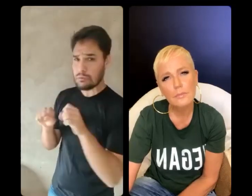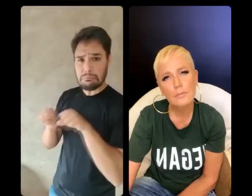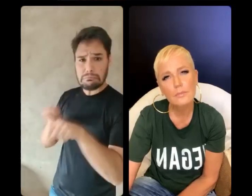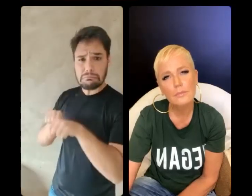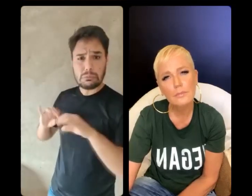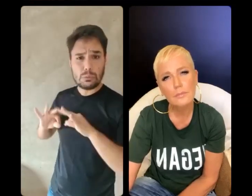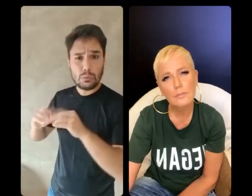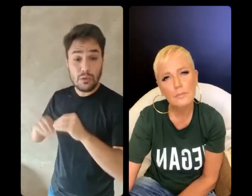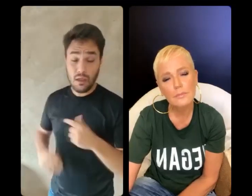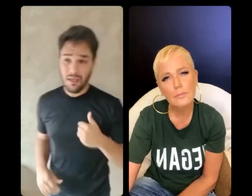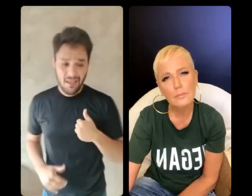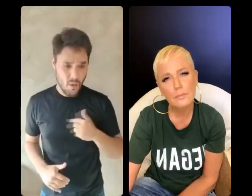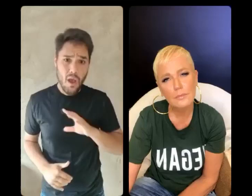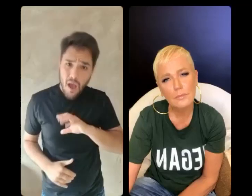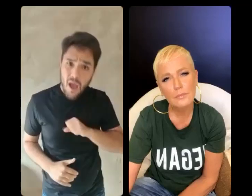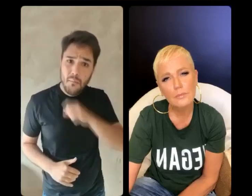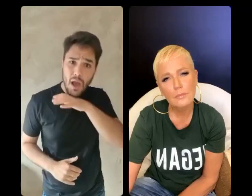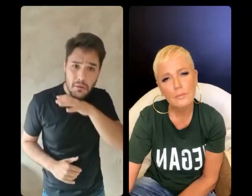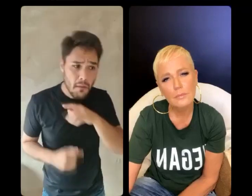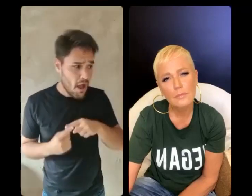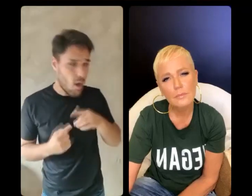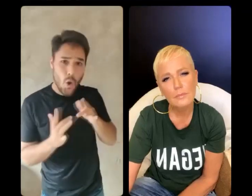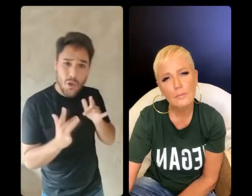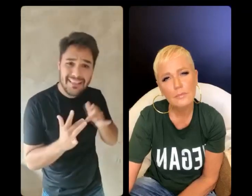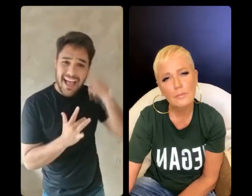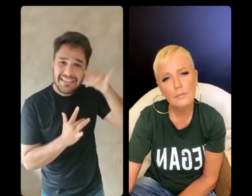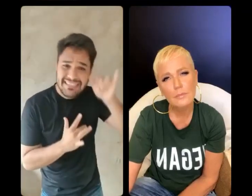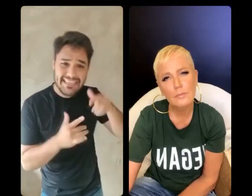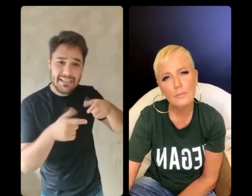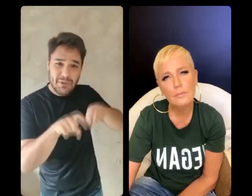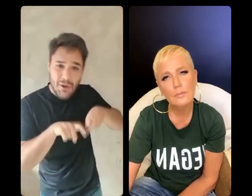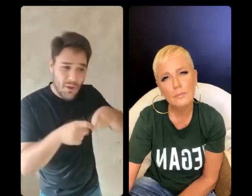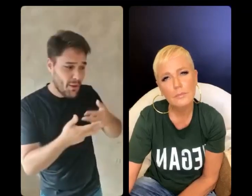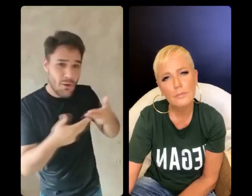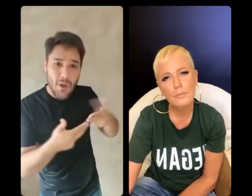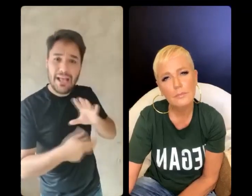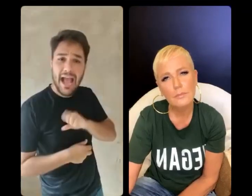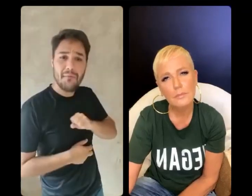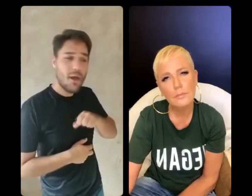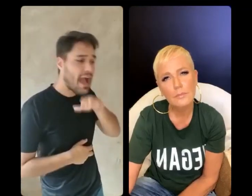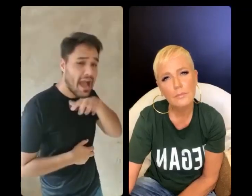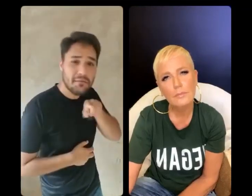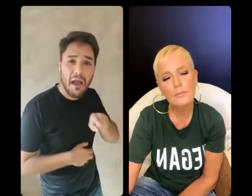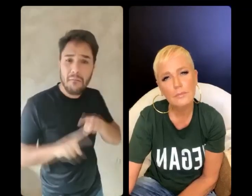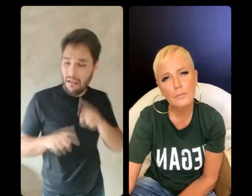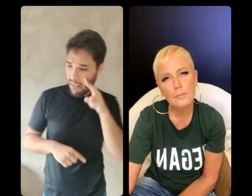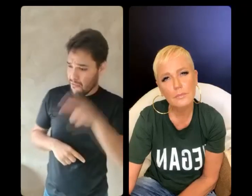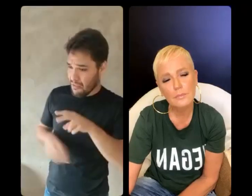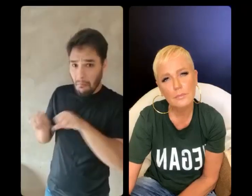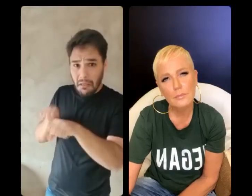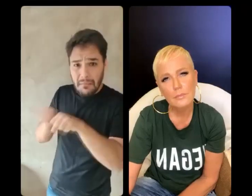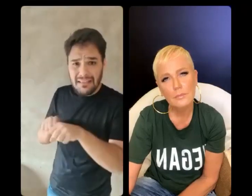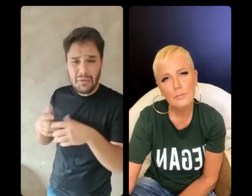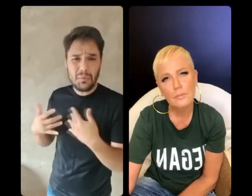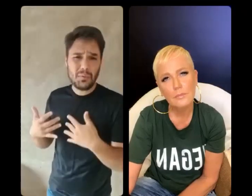ama os animais, que tá sempre em contato com o sítio, ai, na rola, bicho, adora animais, eu vi uma contradição muito grande. E aí eu falei, hum,